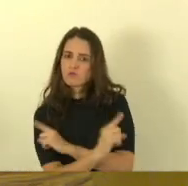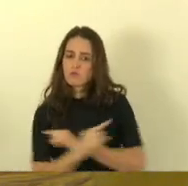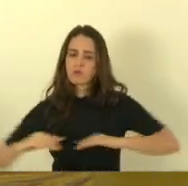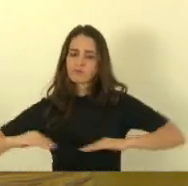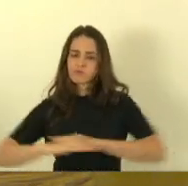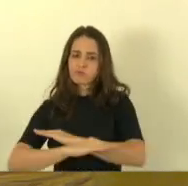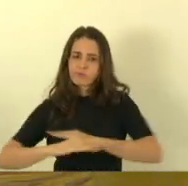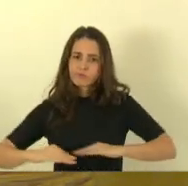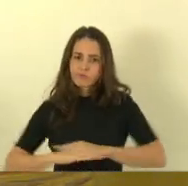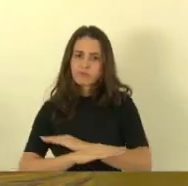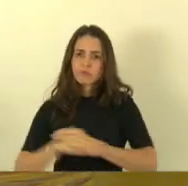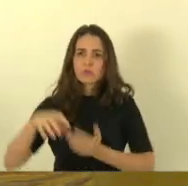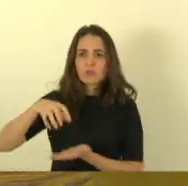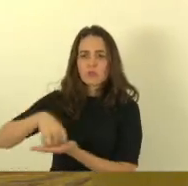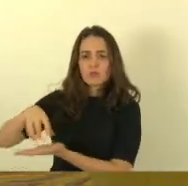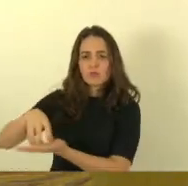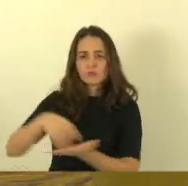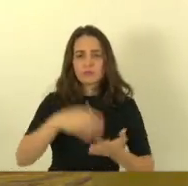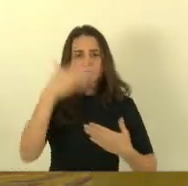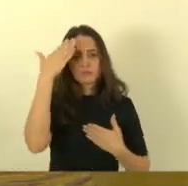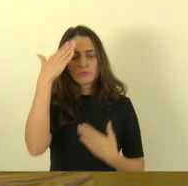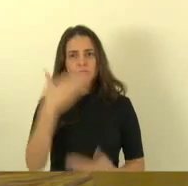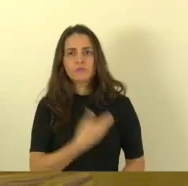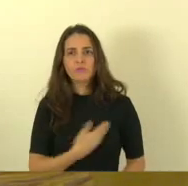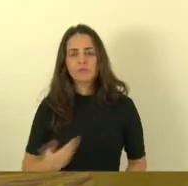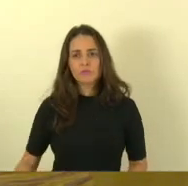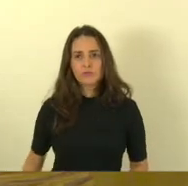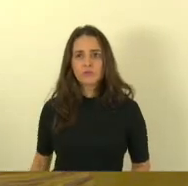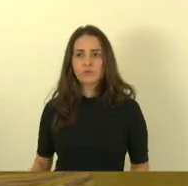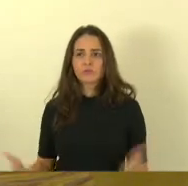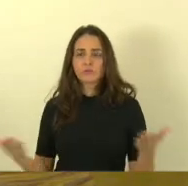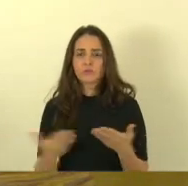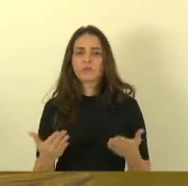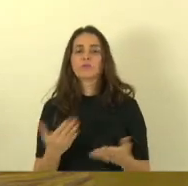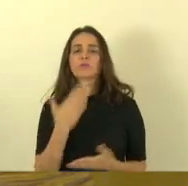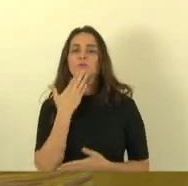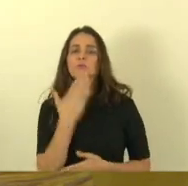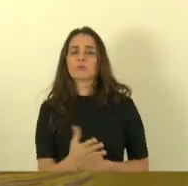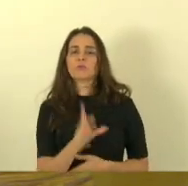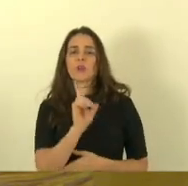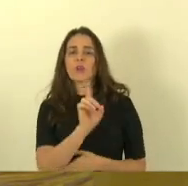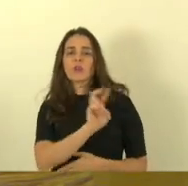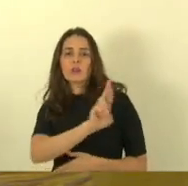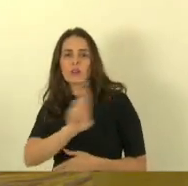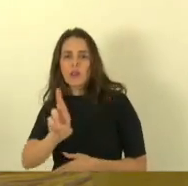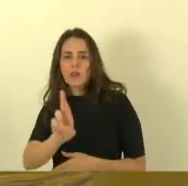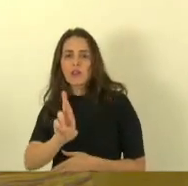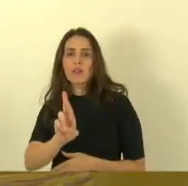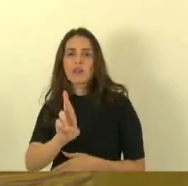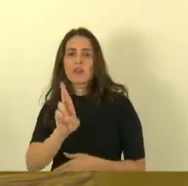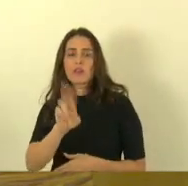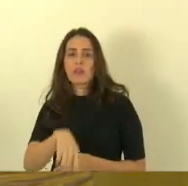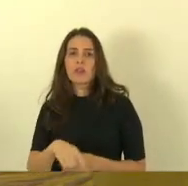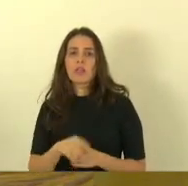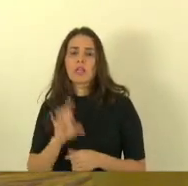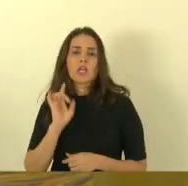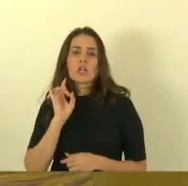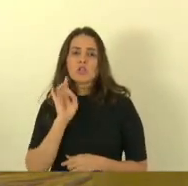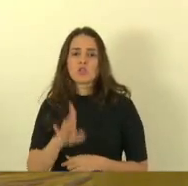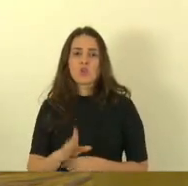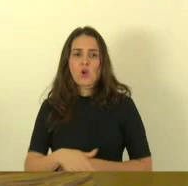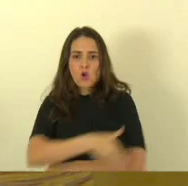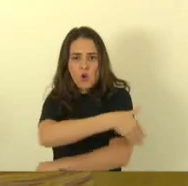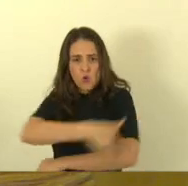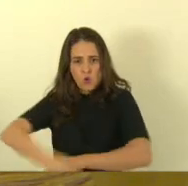agradecimentos aqui ao governo e hoje a gente solicitou ao DR que a pavimentação não fique apenas na principal,